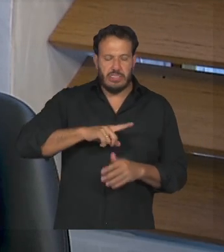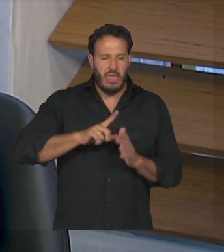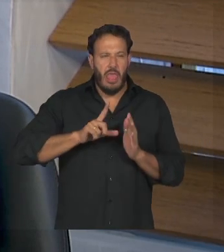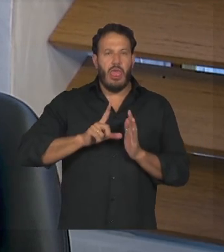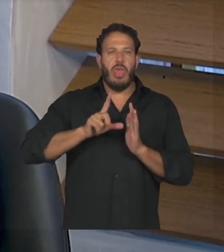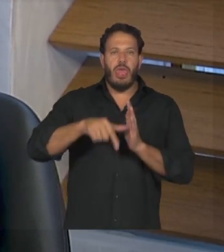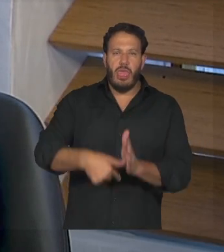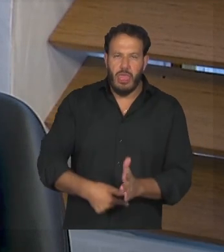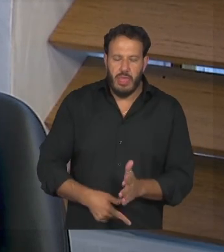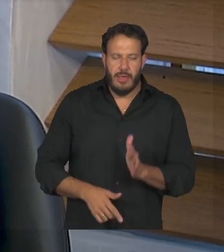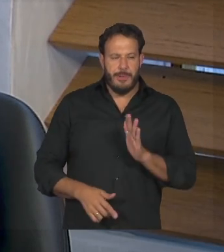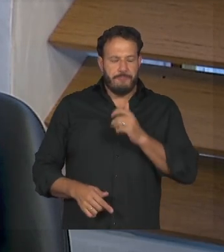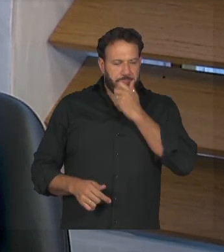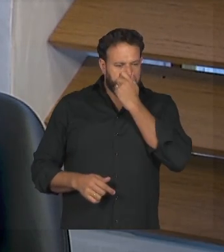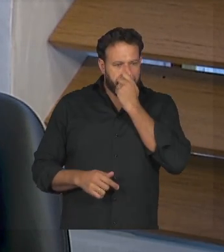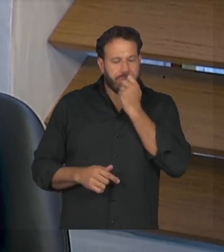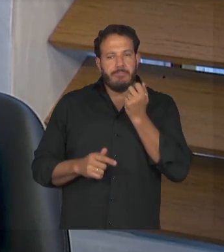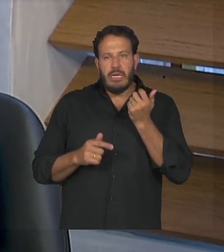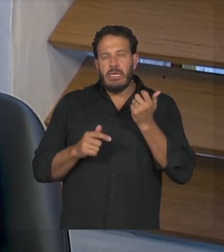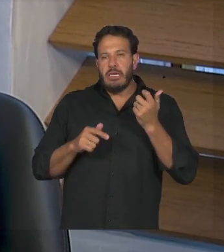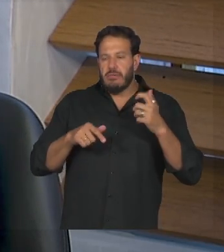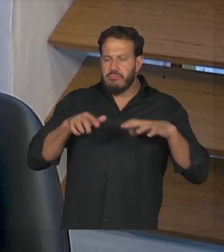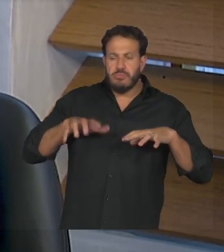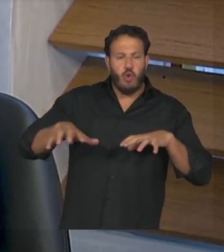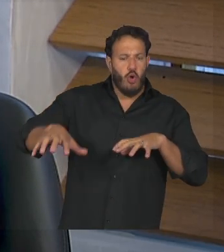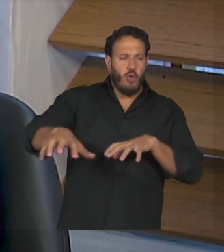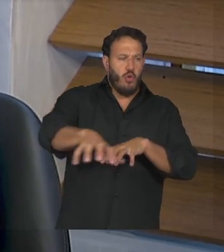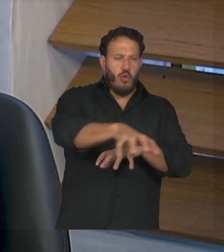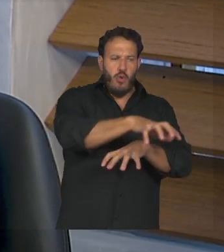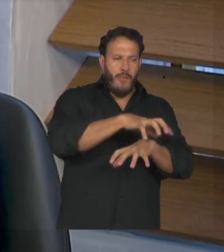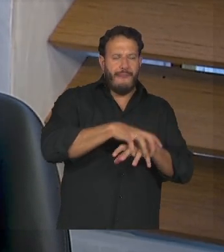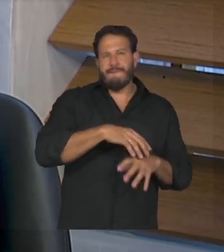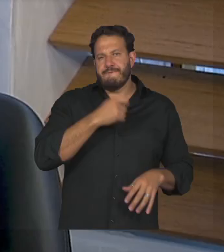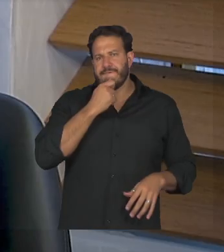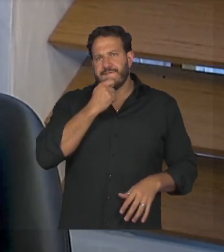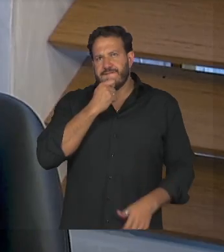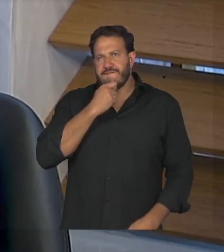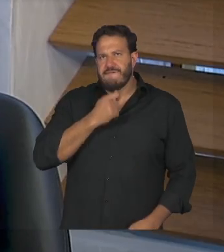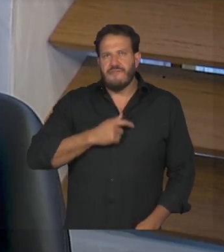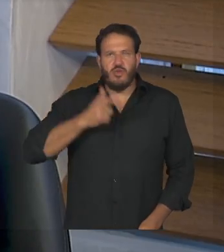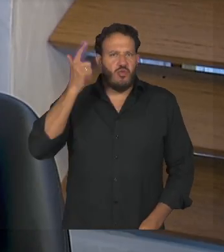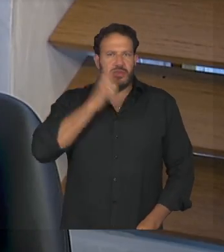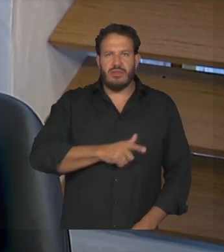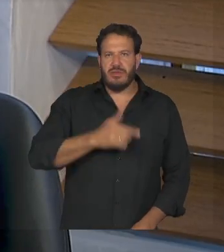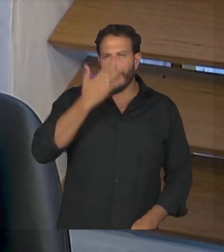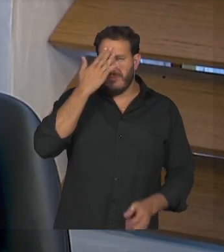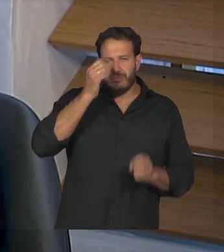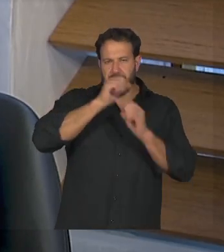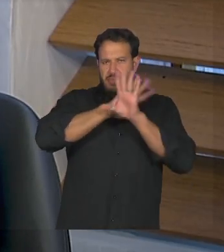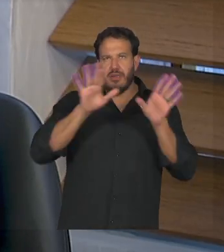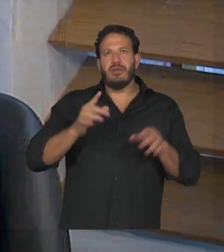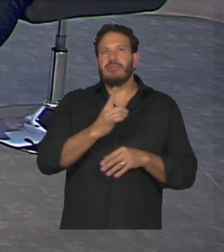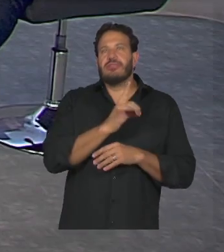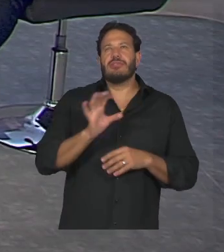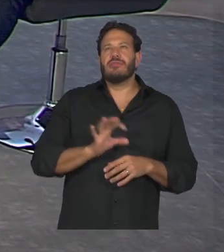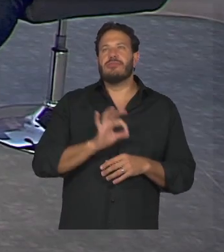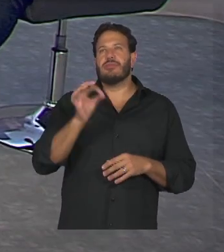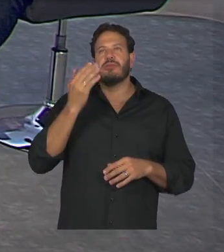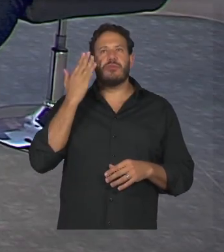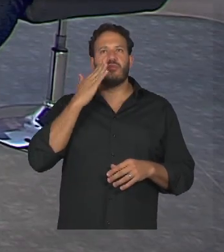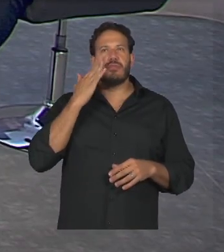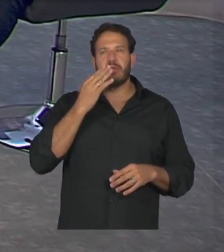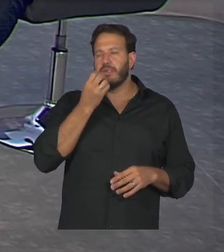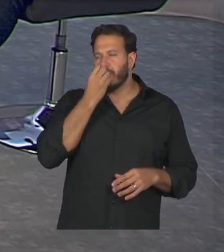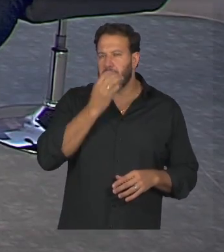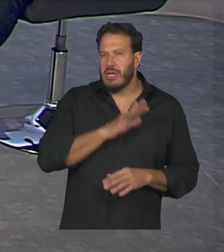é todos os setores ainda não não chegaram no mundo ideal não entenderam muito bem não a